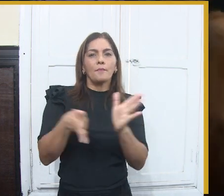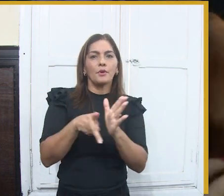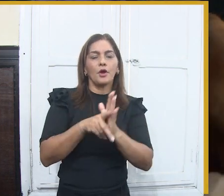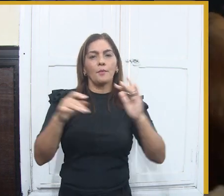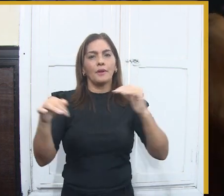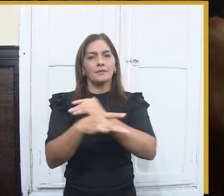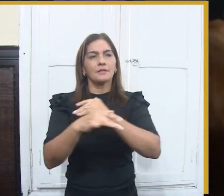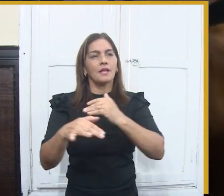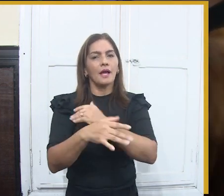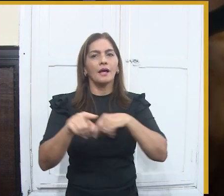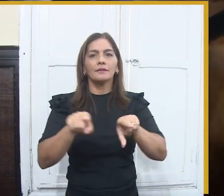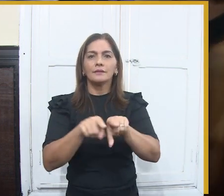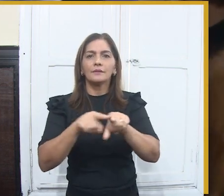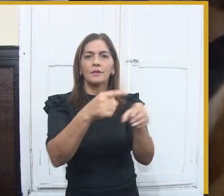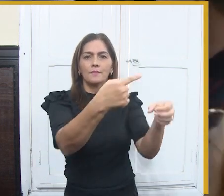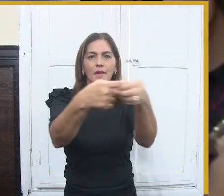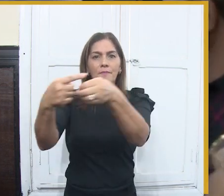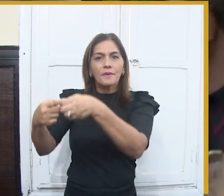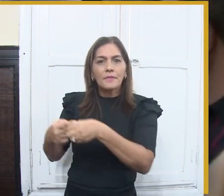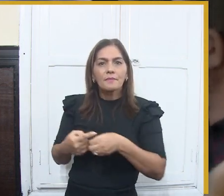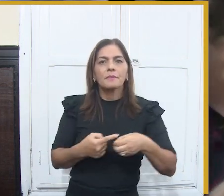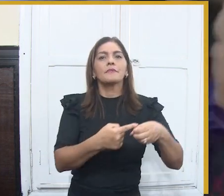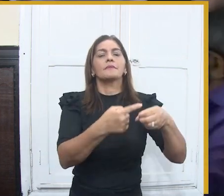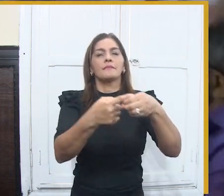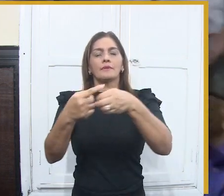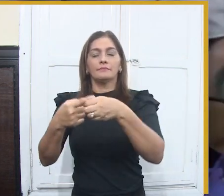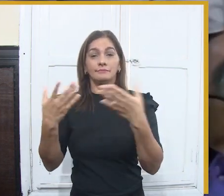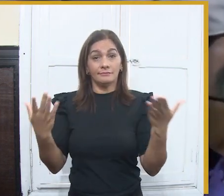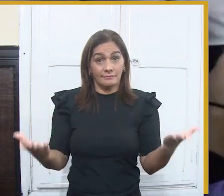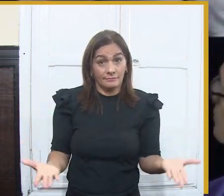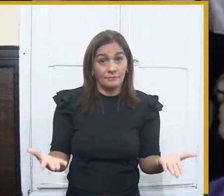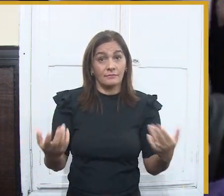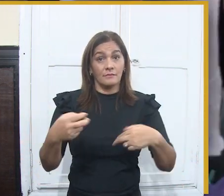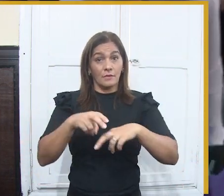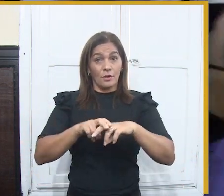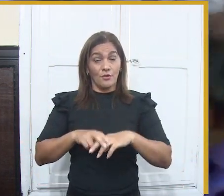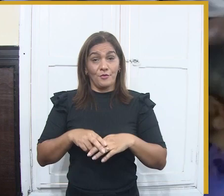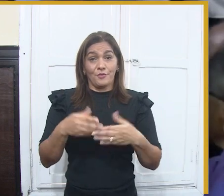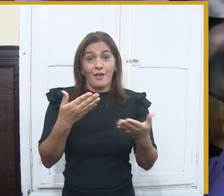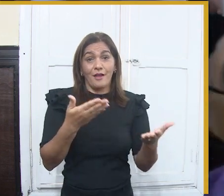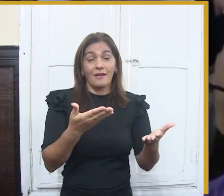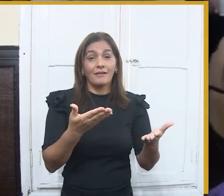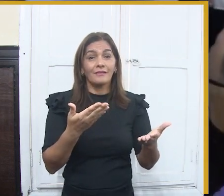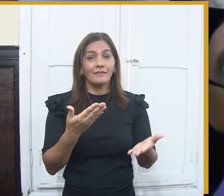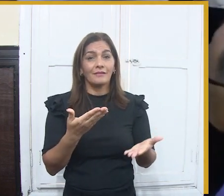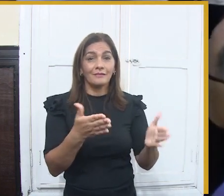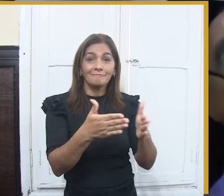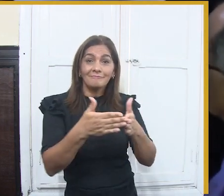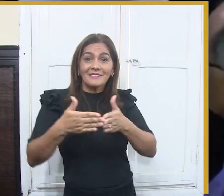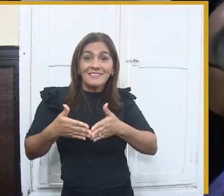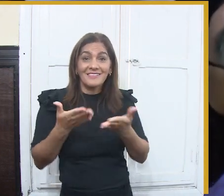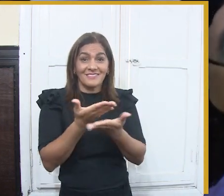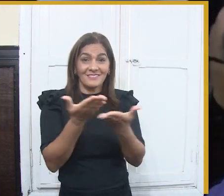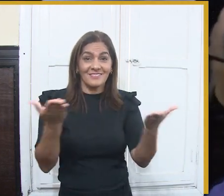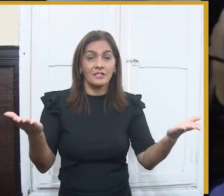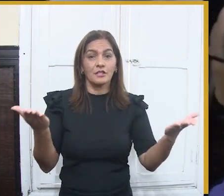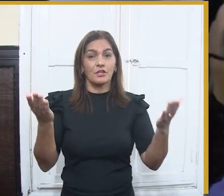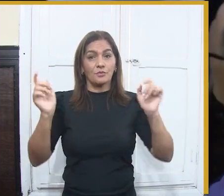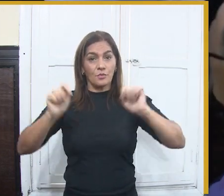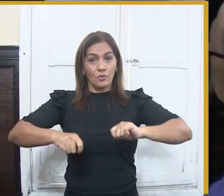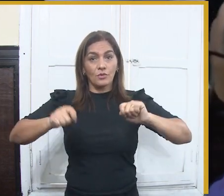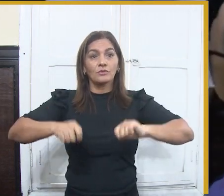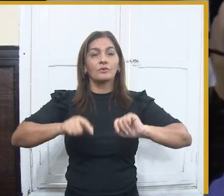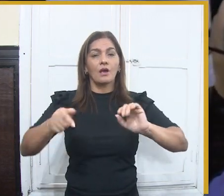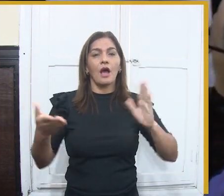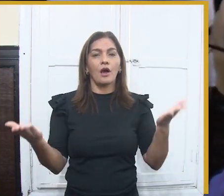Grande, especial para quem faz o evento, especial para as pessoas que vão curtir, que vão brincar, especial para a cidade,